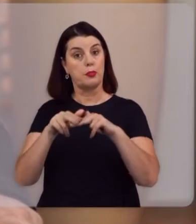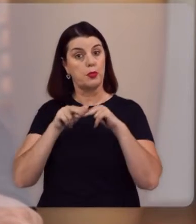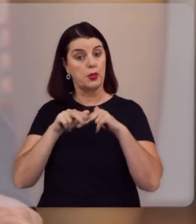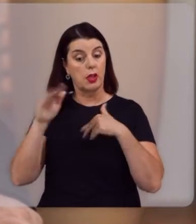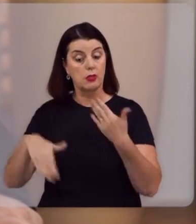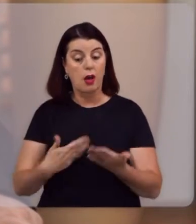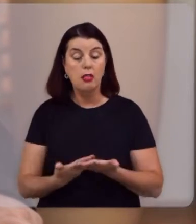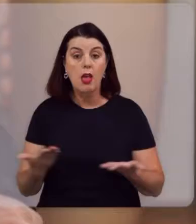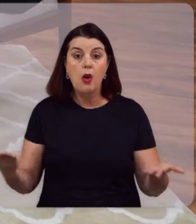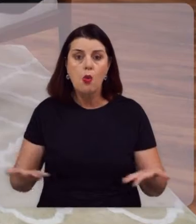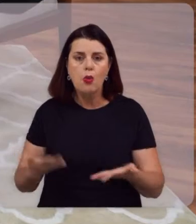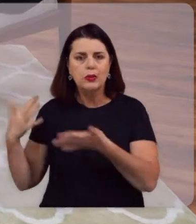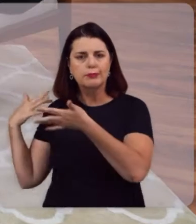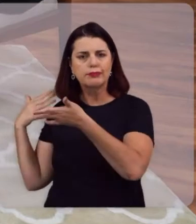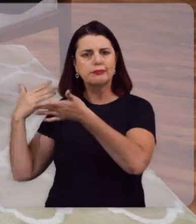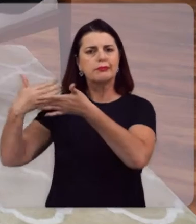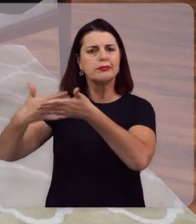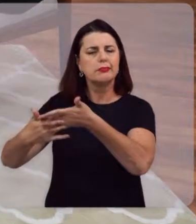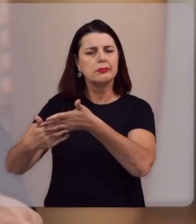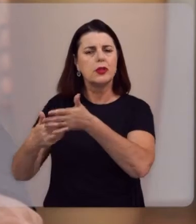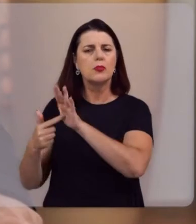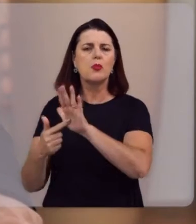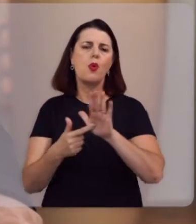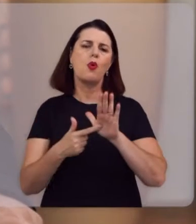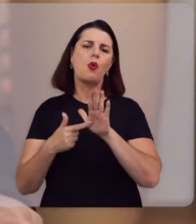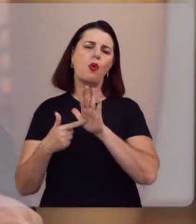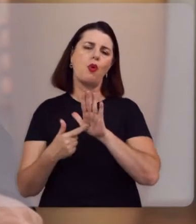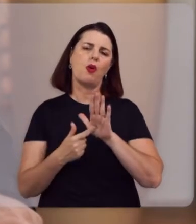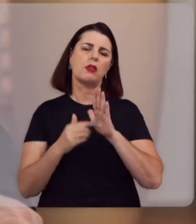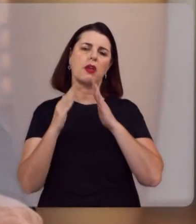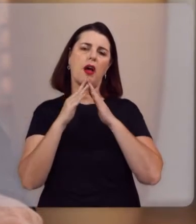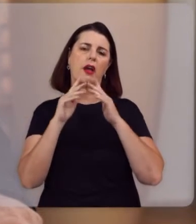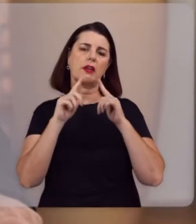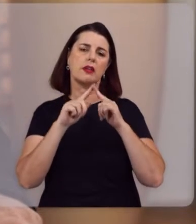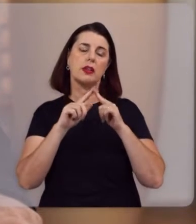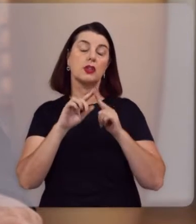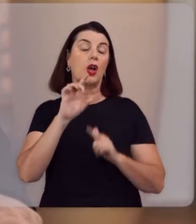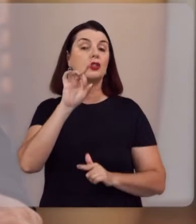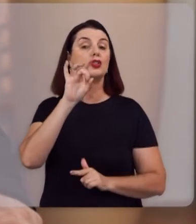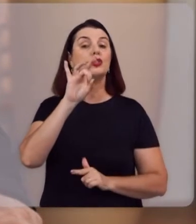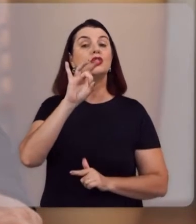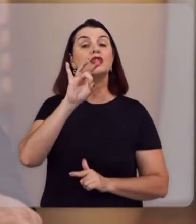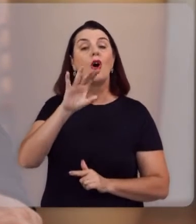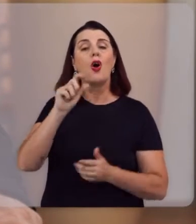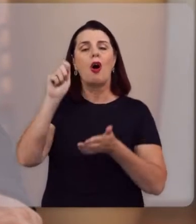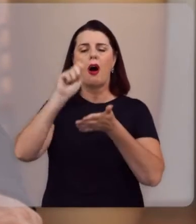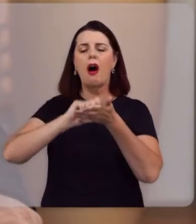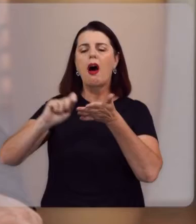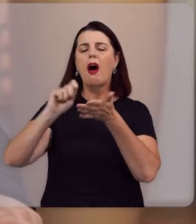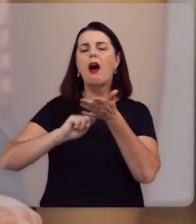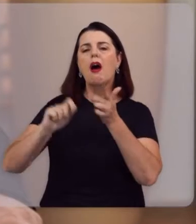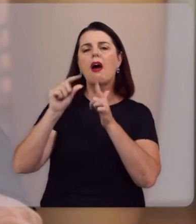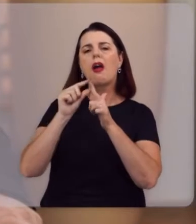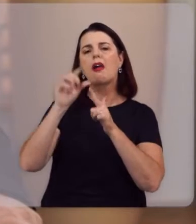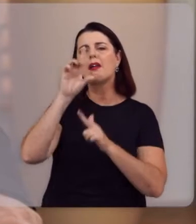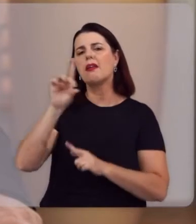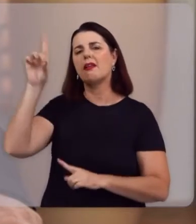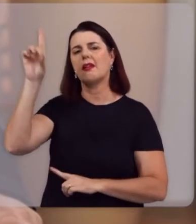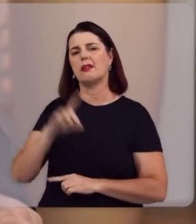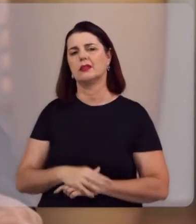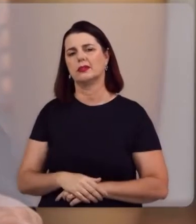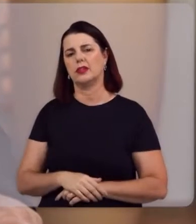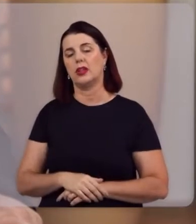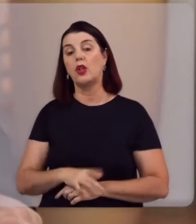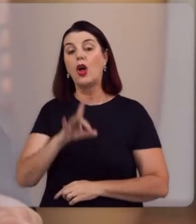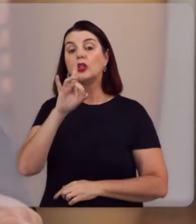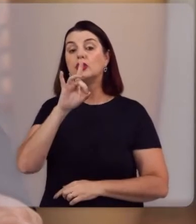até os dias de hoje, esboçamos na Igreja do Senhor Jesus o tema sola escritura, porque para nós só a palavra de